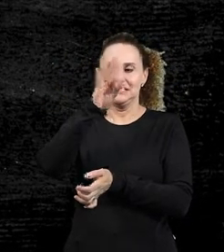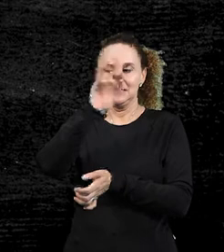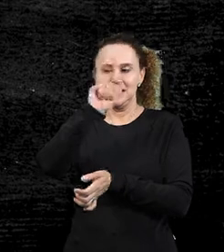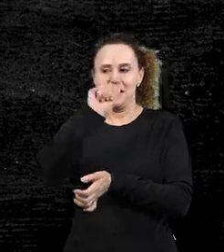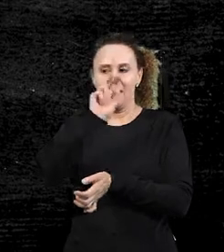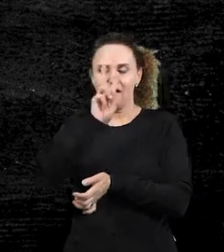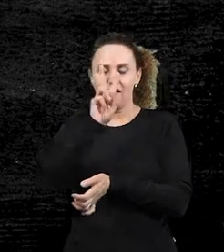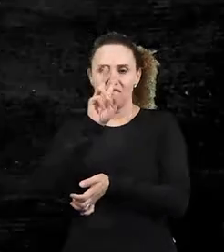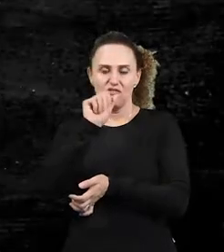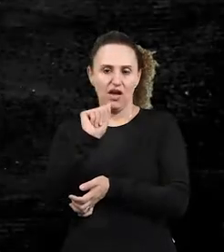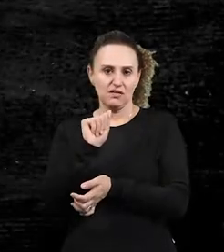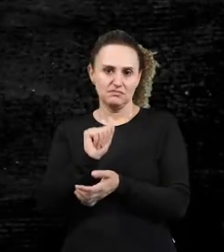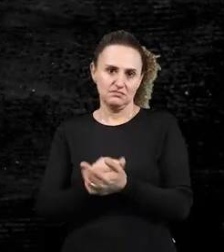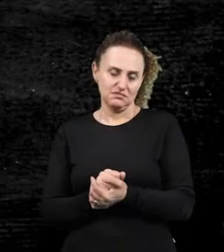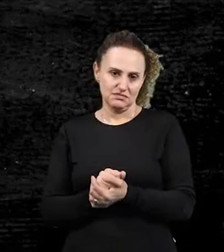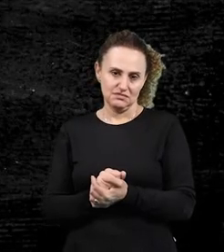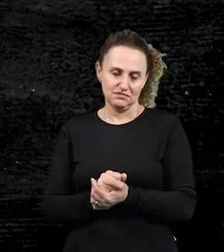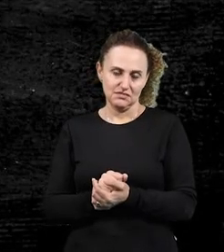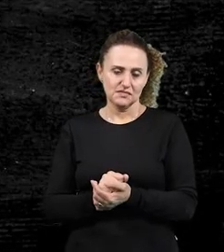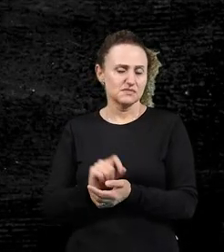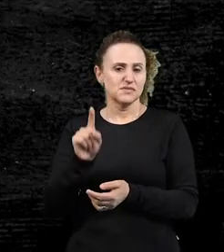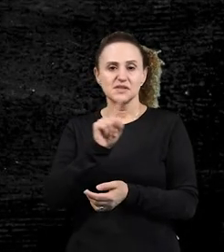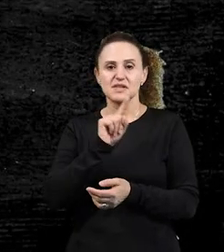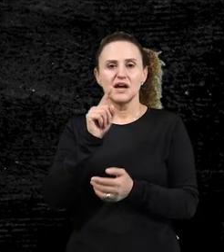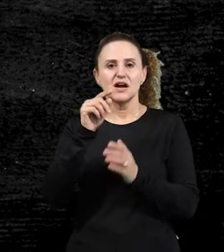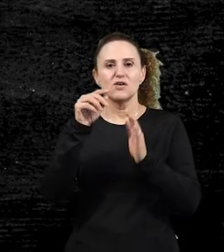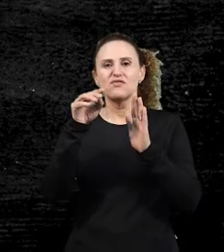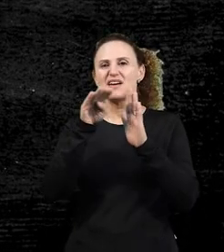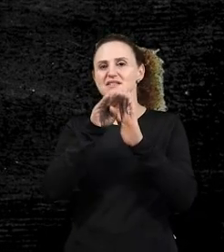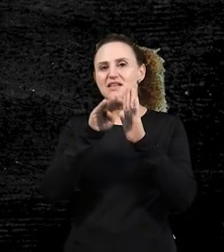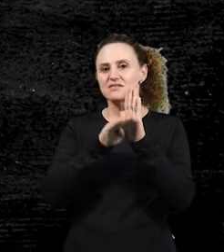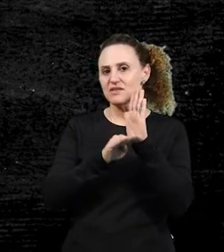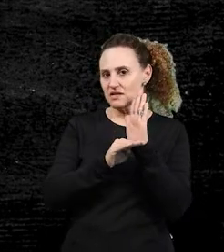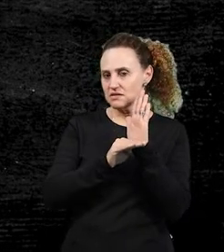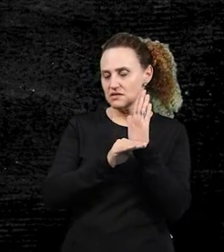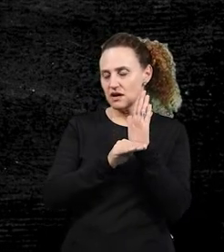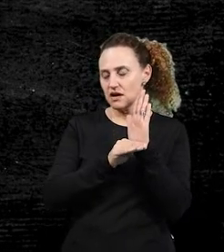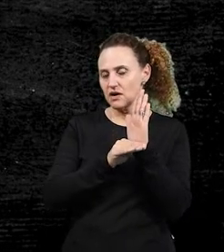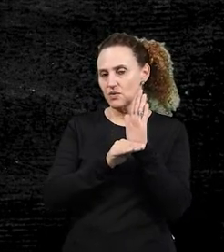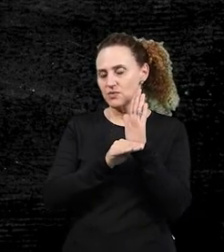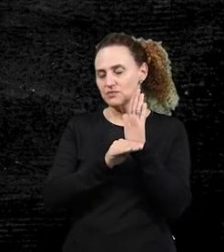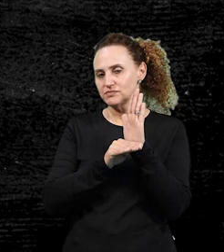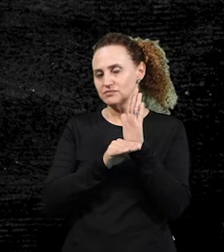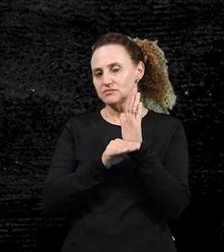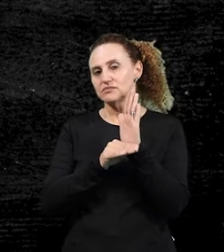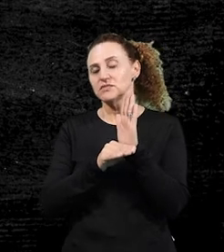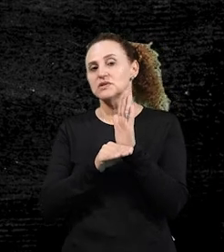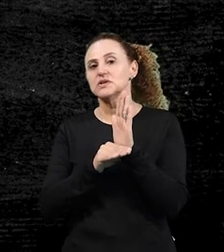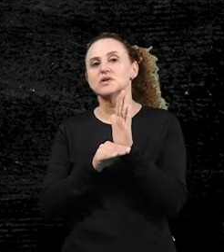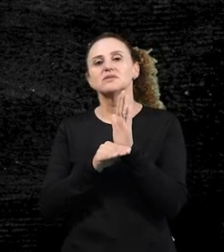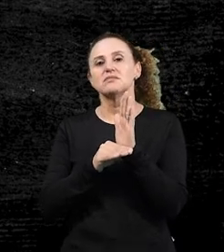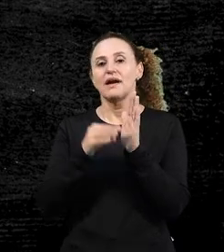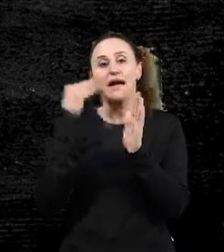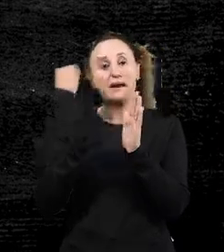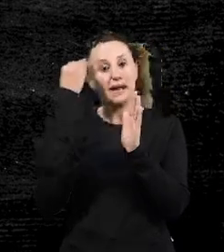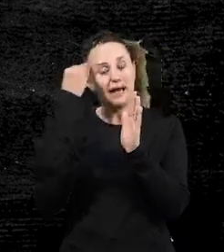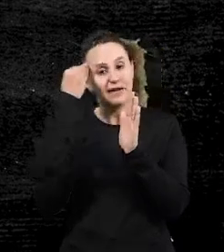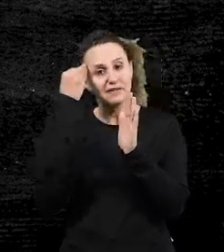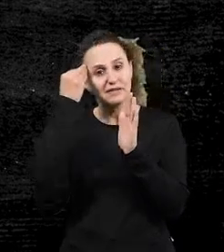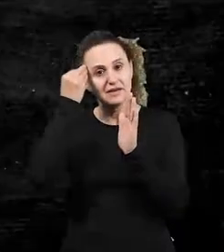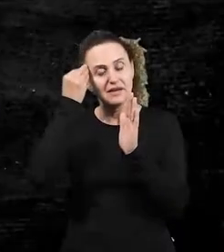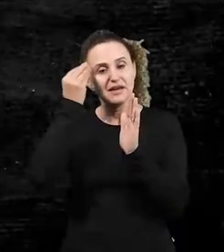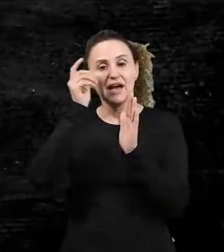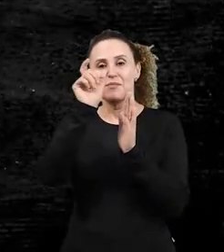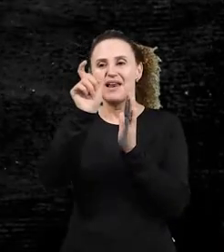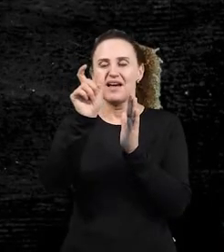se classifica, não se analisa uma palavra fora do seu contexto. O que que acontece? então,